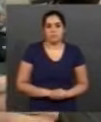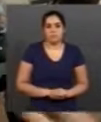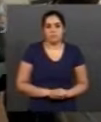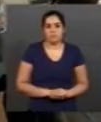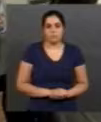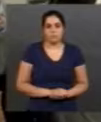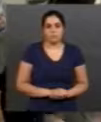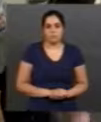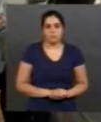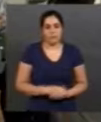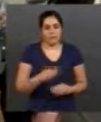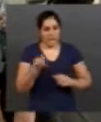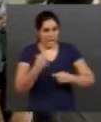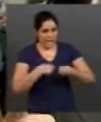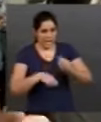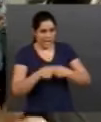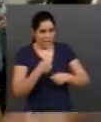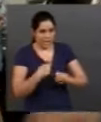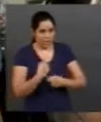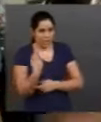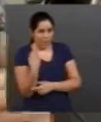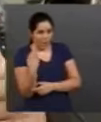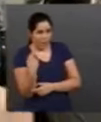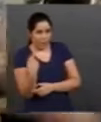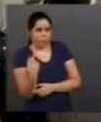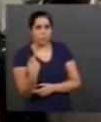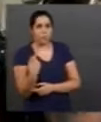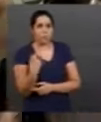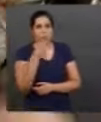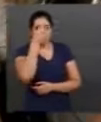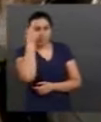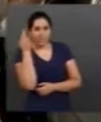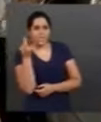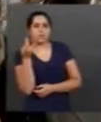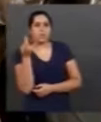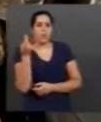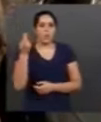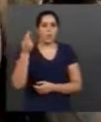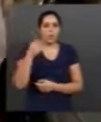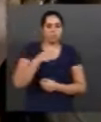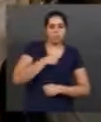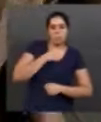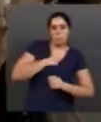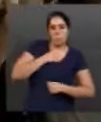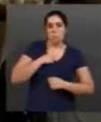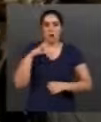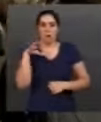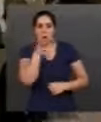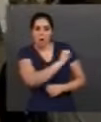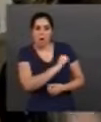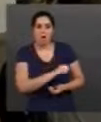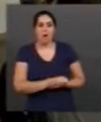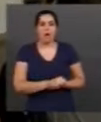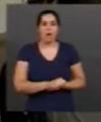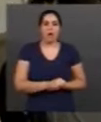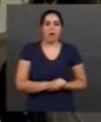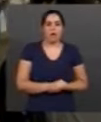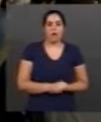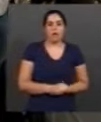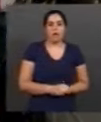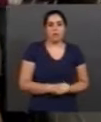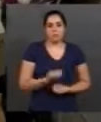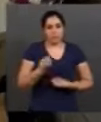A economia individual mesmo, sim, das pessoas que pensam no banho mais curto ou em gastar menos água para fazer as coisas do dia a dia,